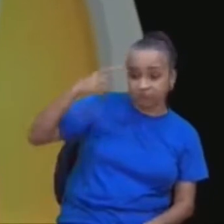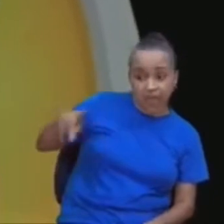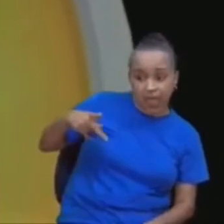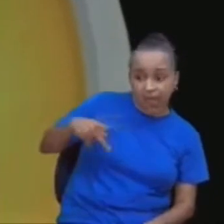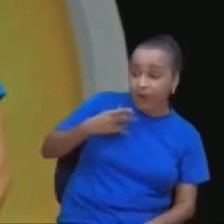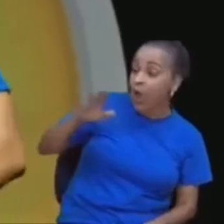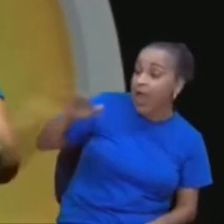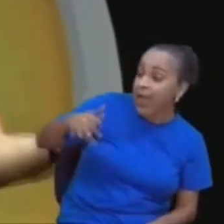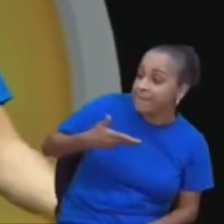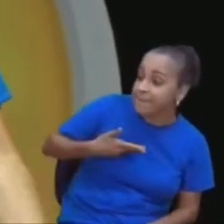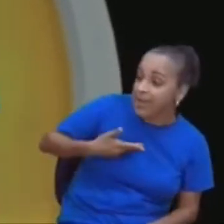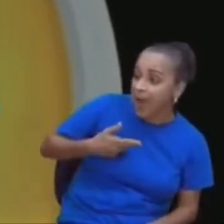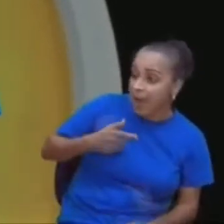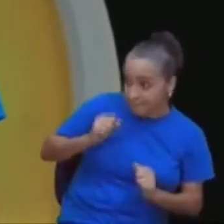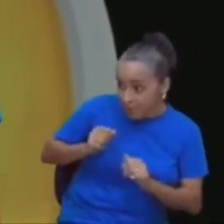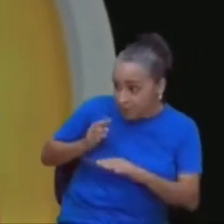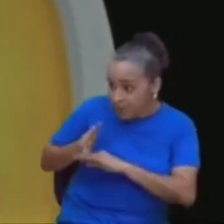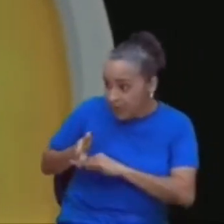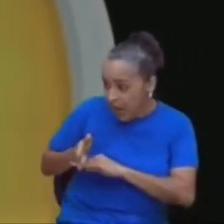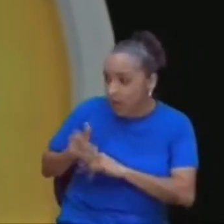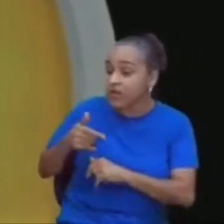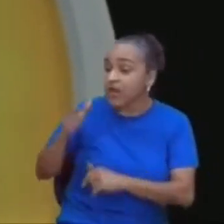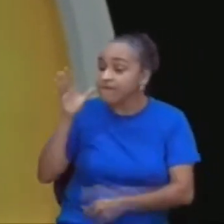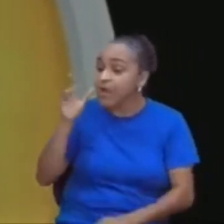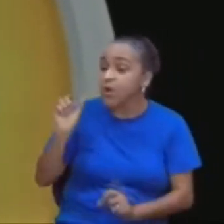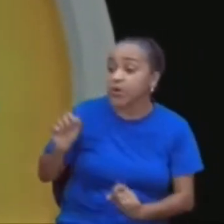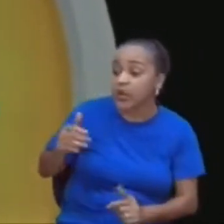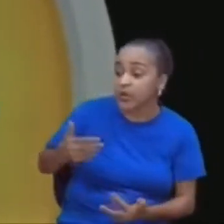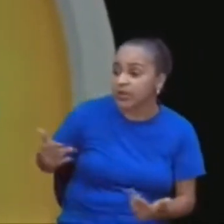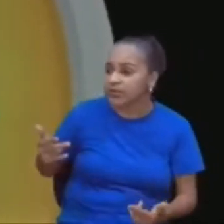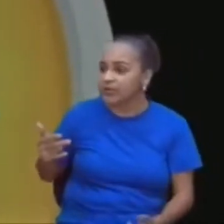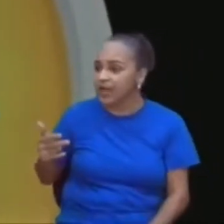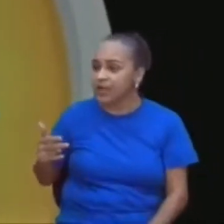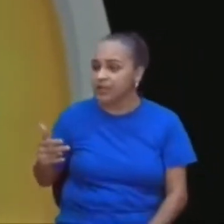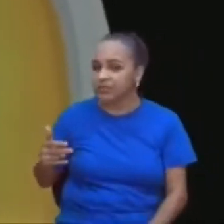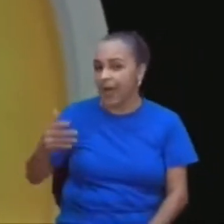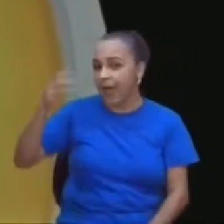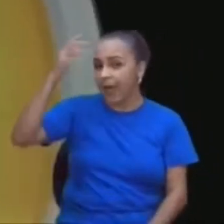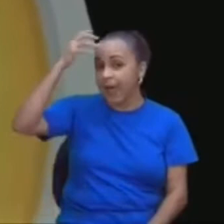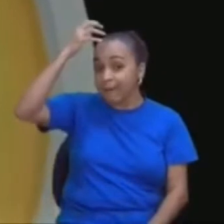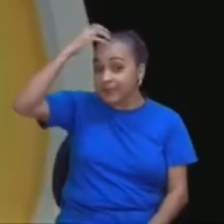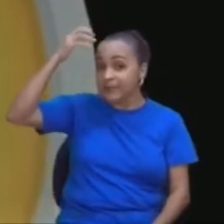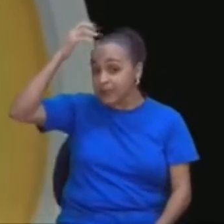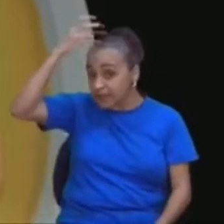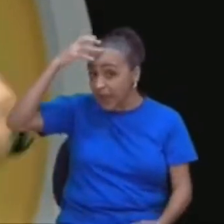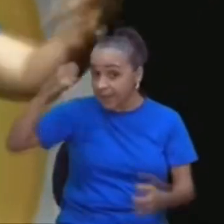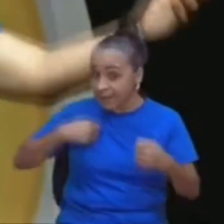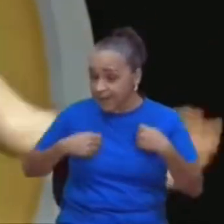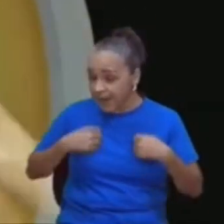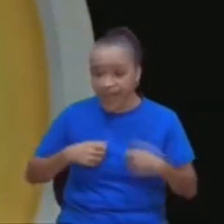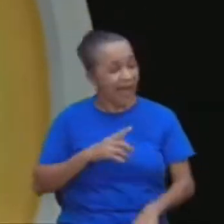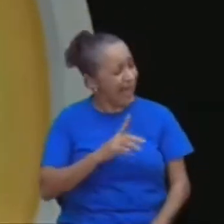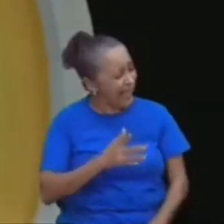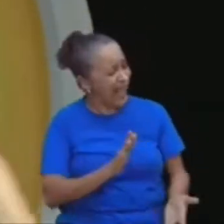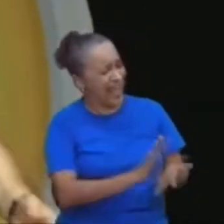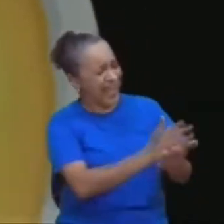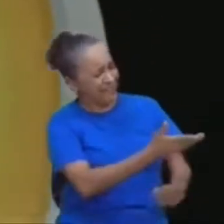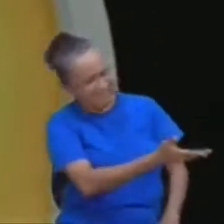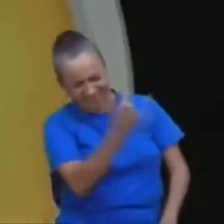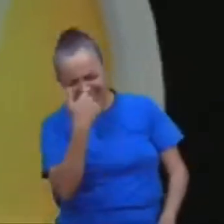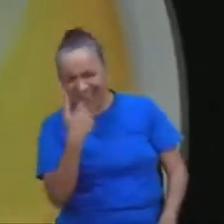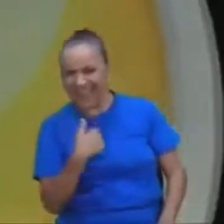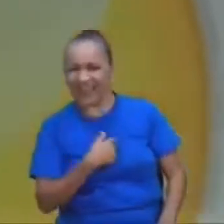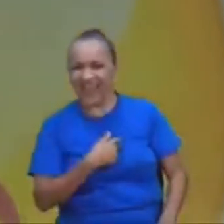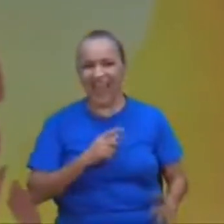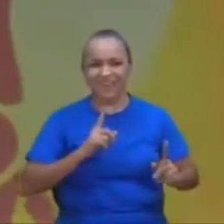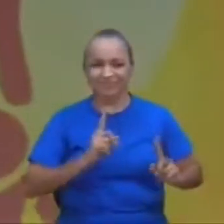ei amiga, deixa eu entrar aí, eu queria ver aí como é que as coisas, a princesa está tomando banho, tal, vai, mas entra aí, eu conhecia, porque ela